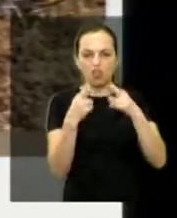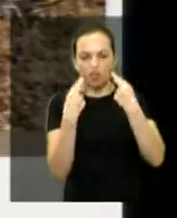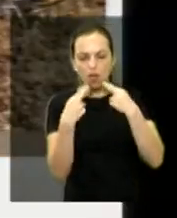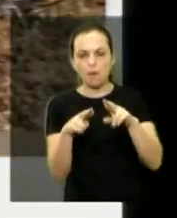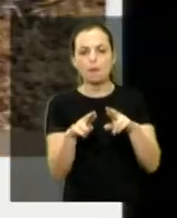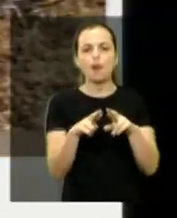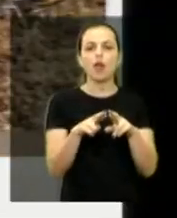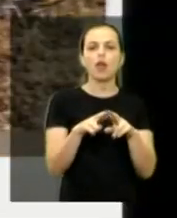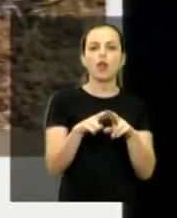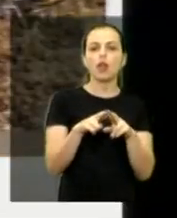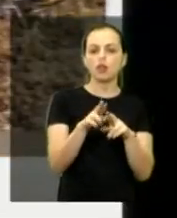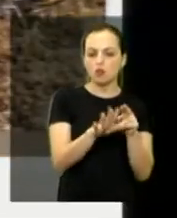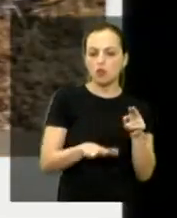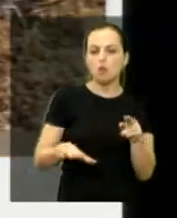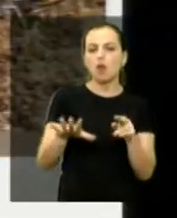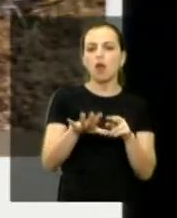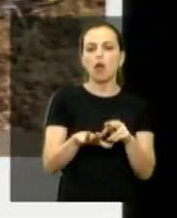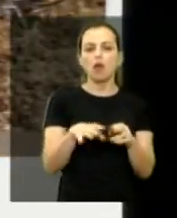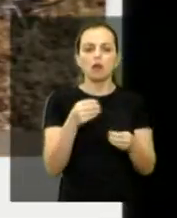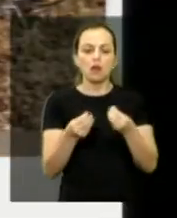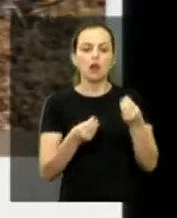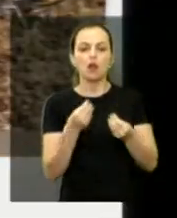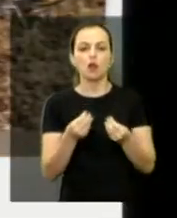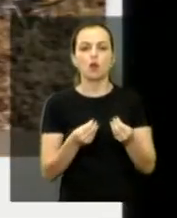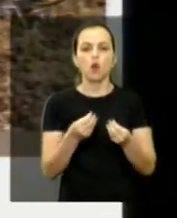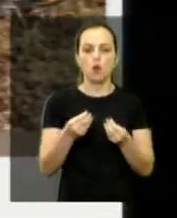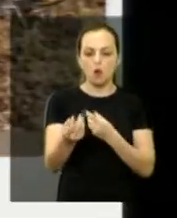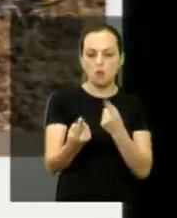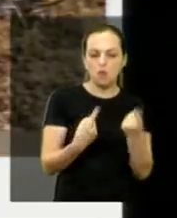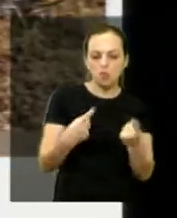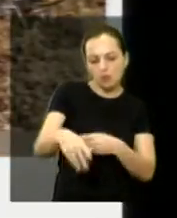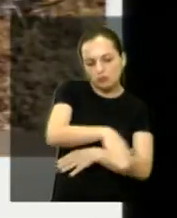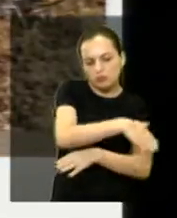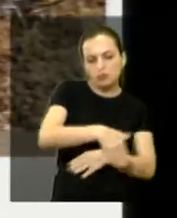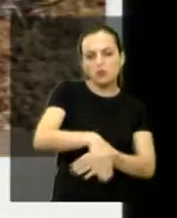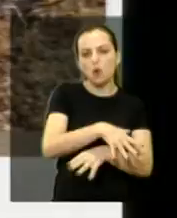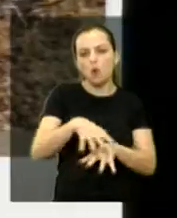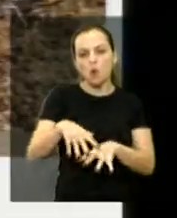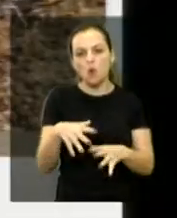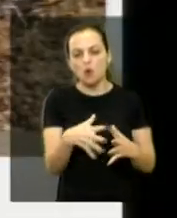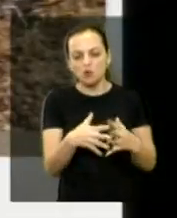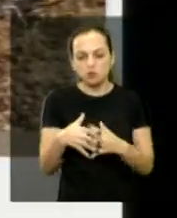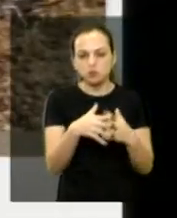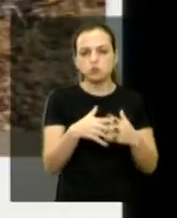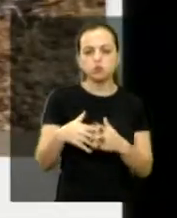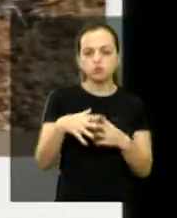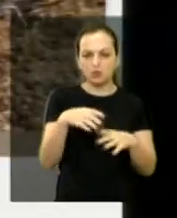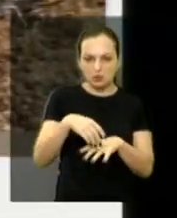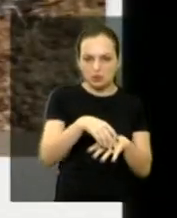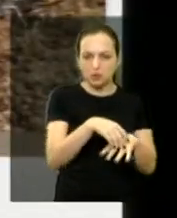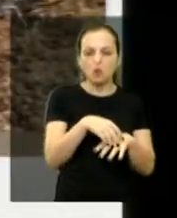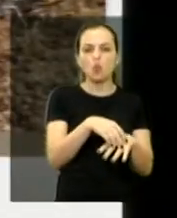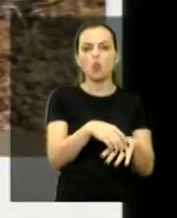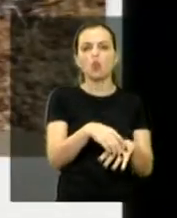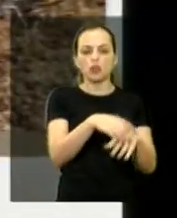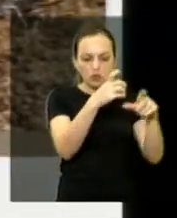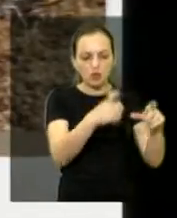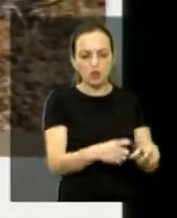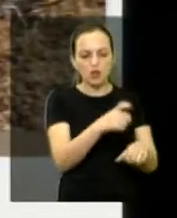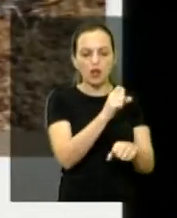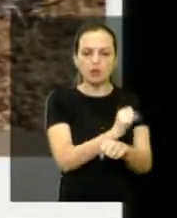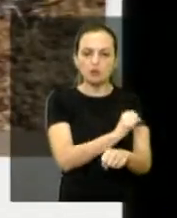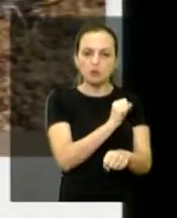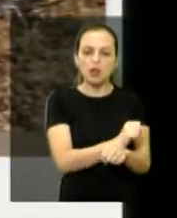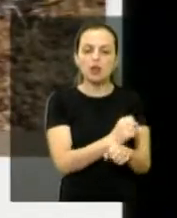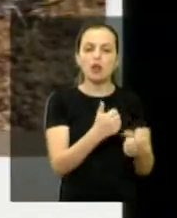foram lá, só acerraram e deixaram, e não recolhem, está no meio da rua lá, atrapalhando o trânsito, tem um ponto de ônibus ali, que as pessoas